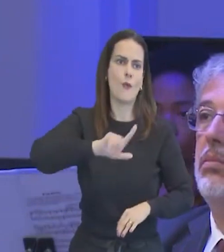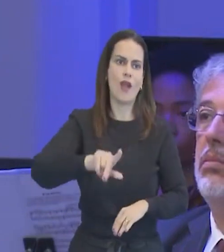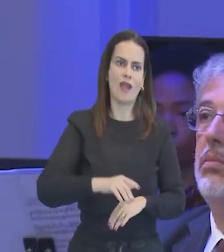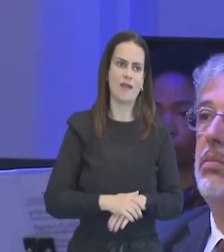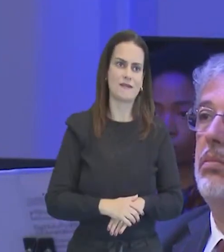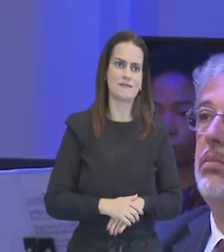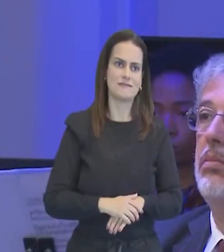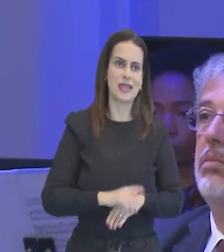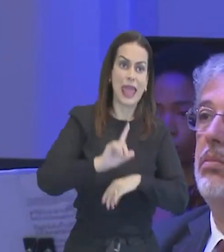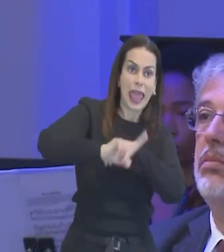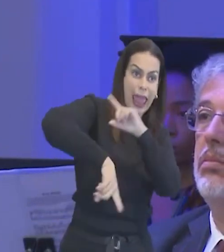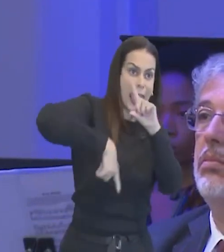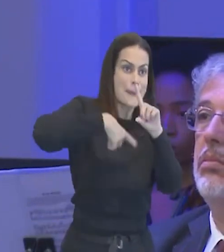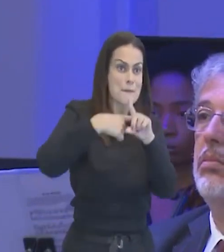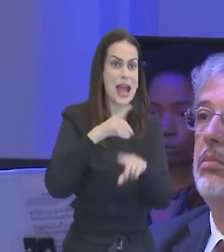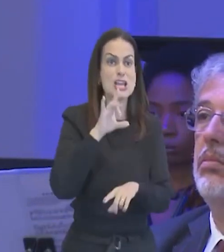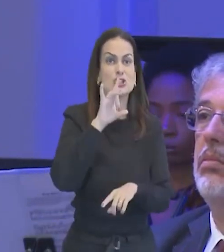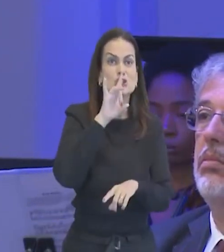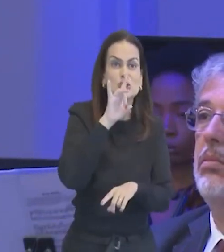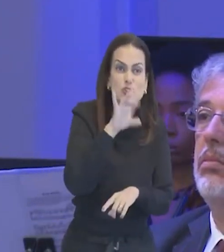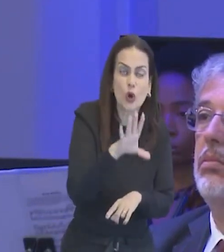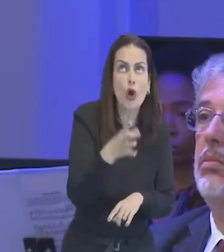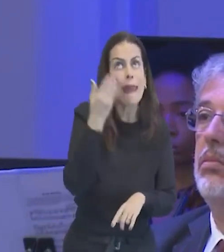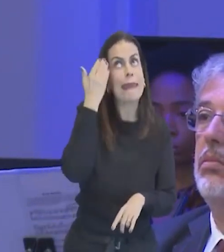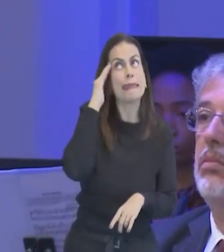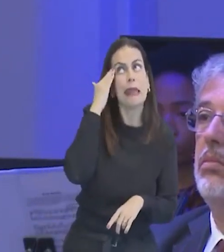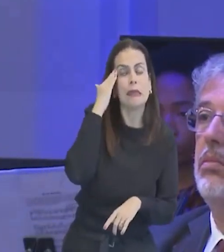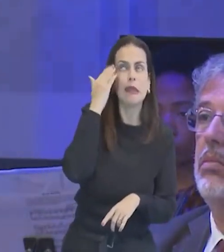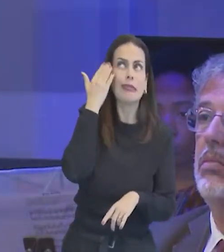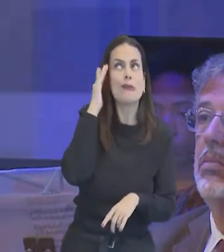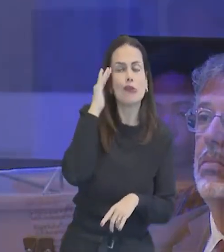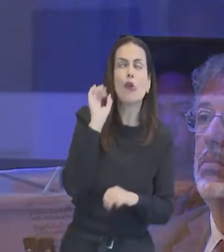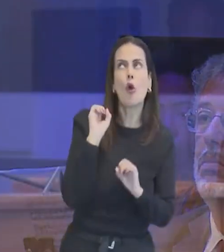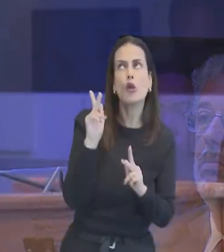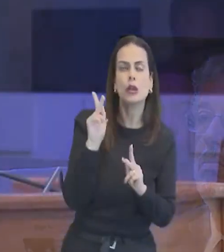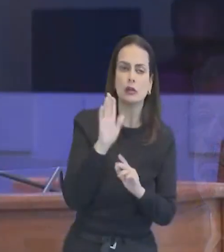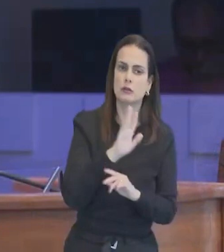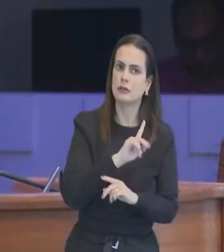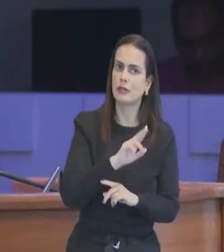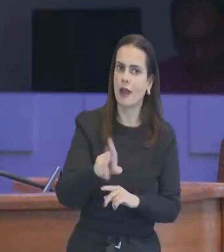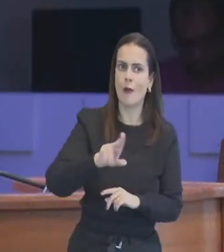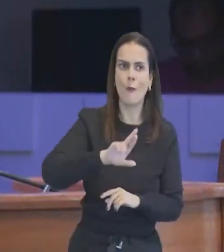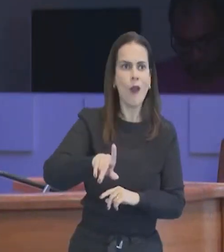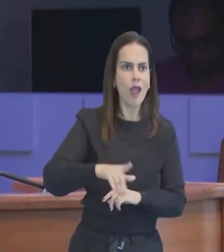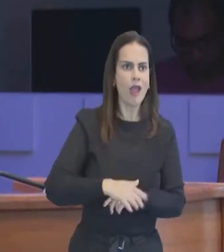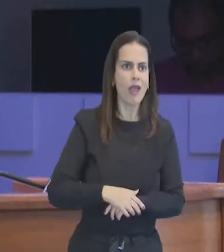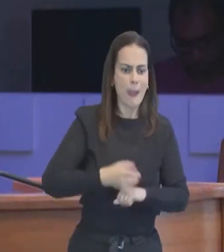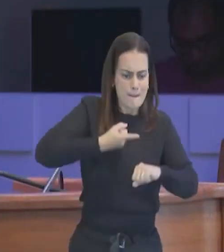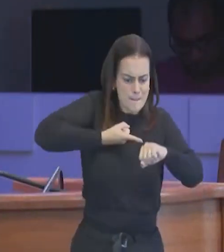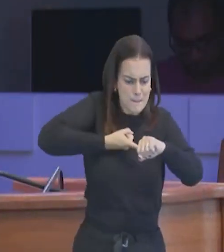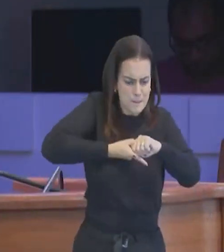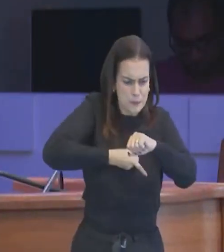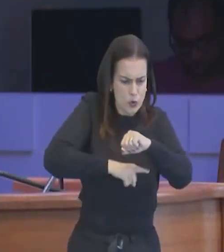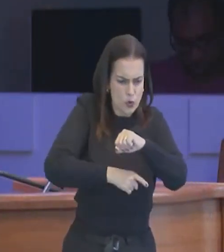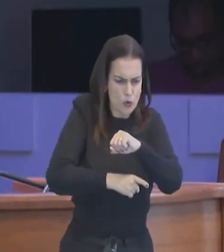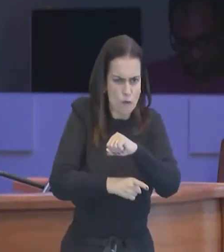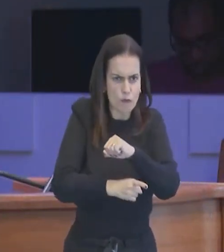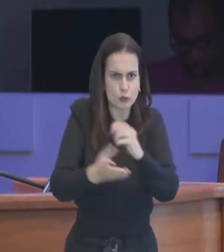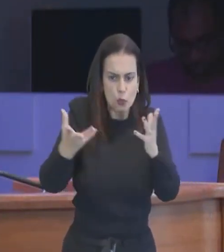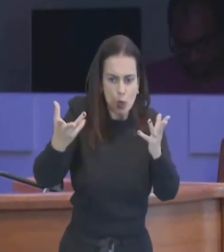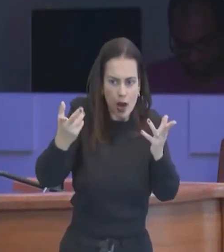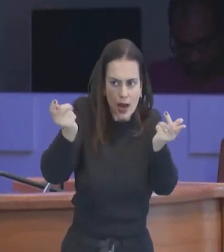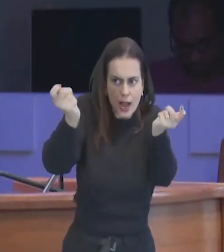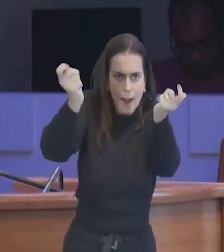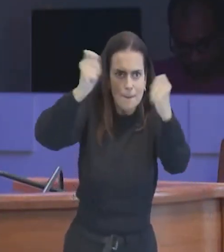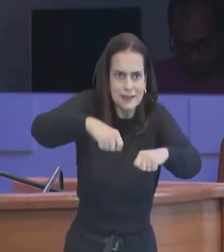além, do apenas, entender, ou conhecer uma doutrina, ele precisa ter a capacidade,